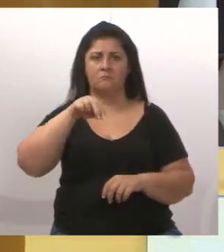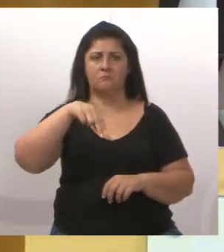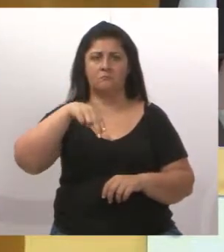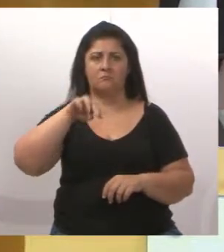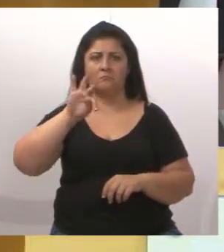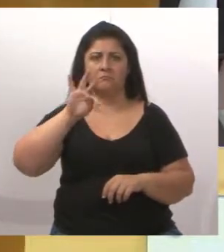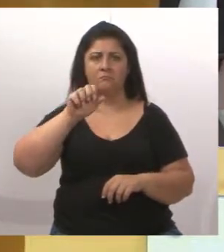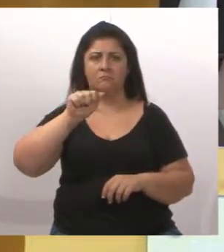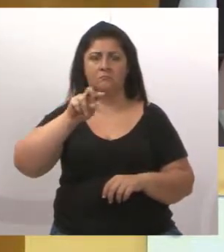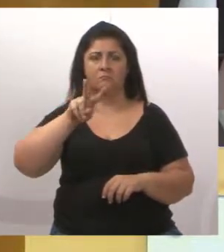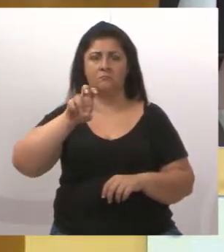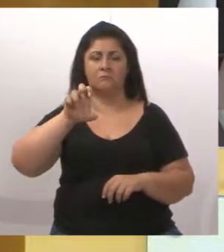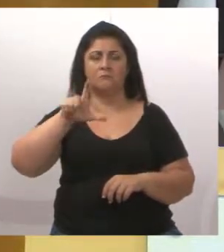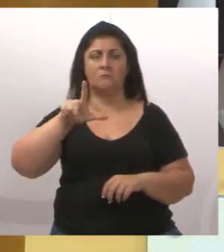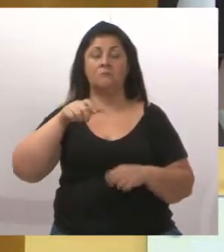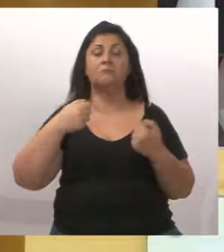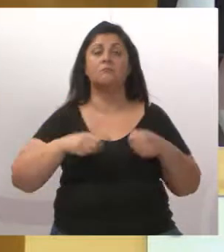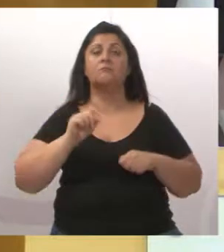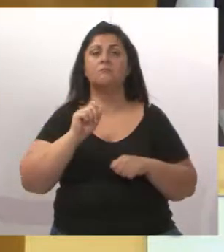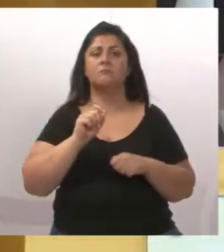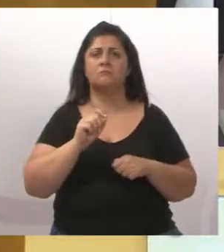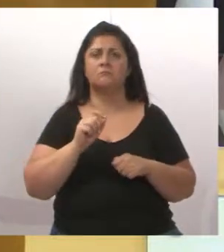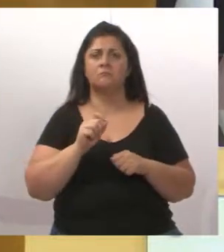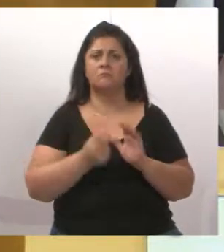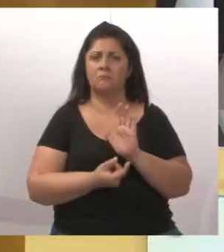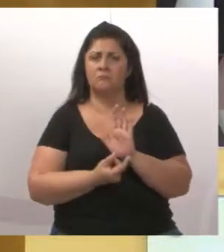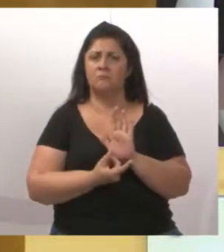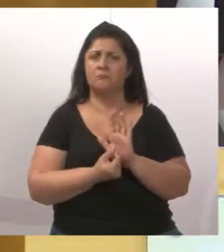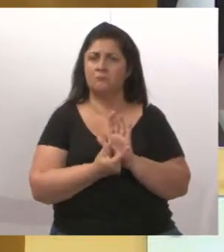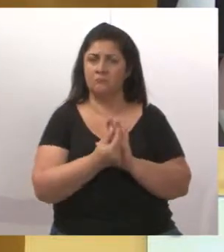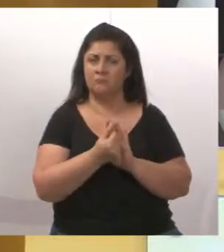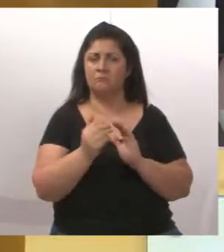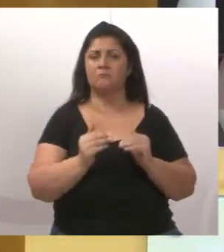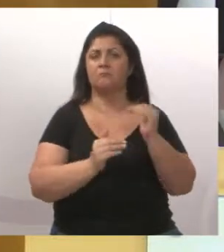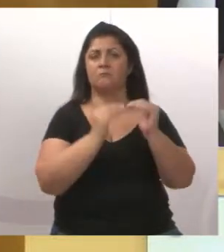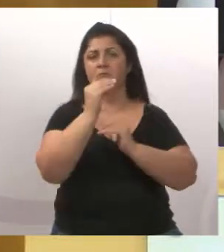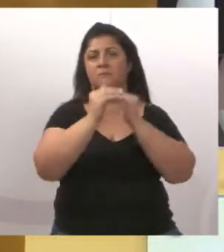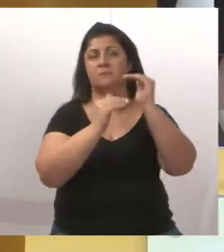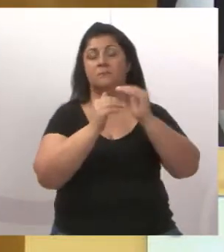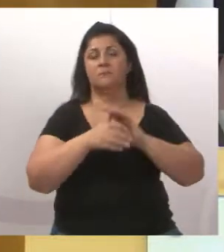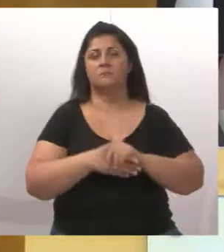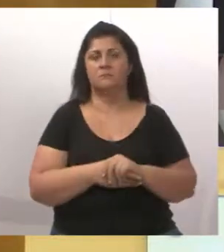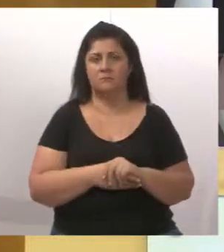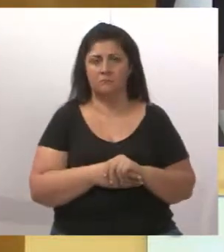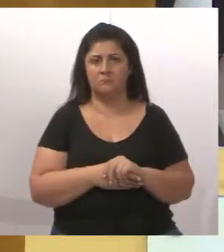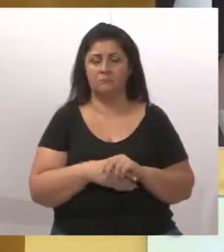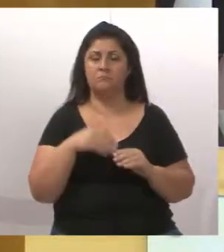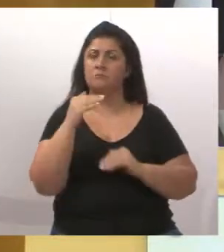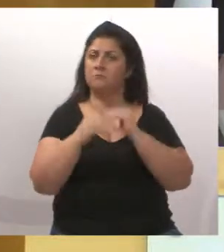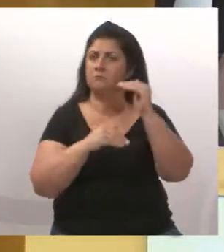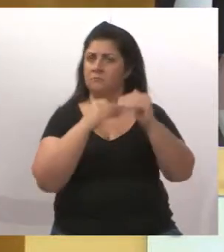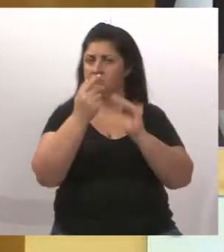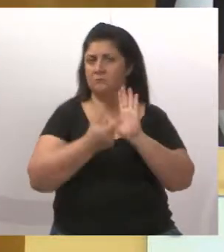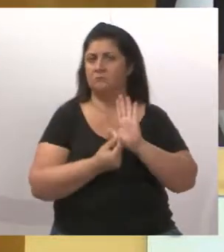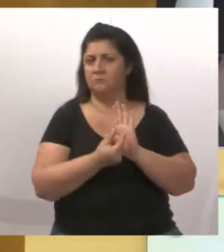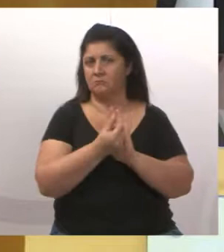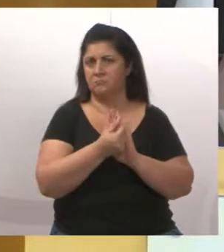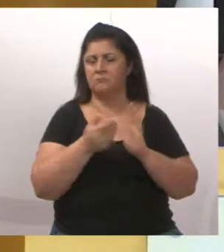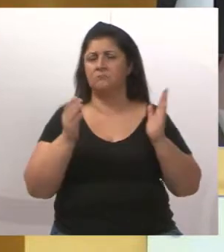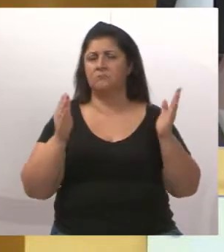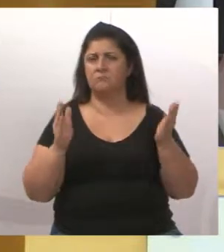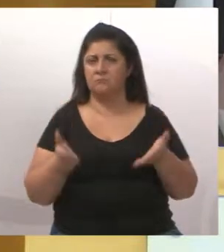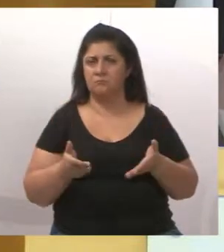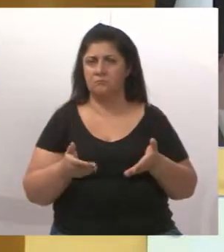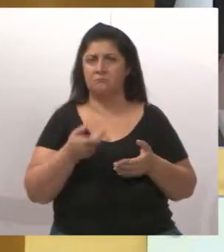precisa do quê? Precisa do desenvolvimento econômico, esse desenvolvimento econômico, que já foi